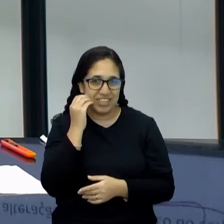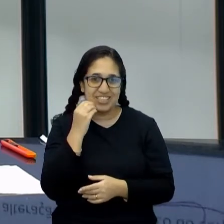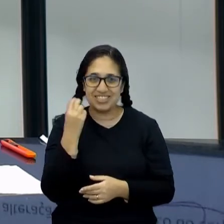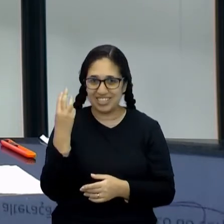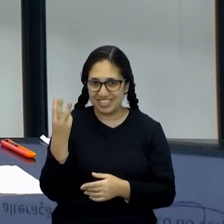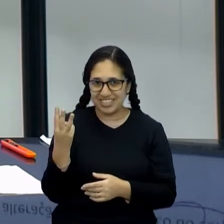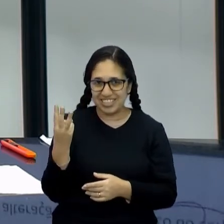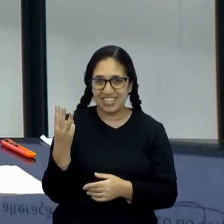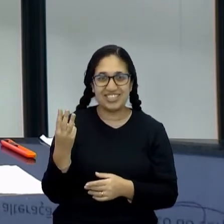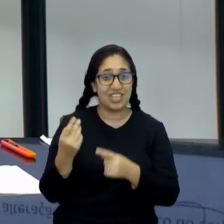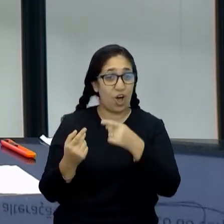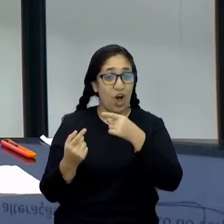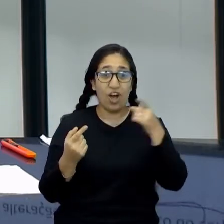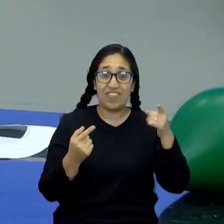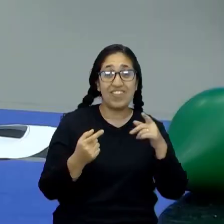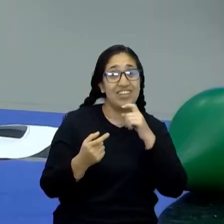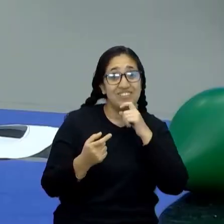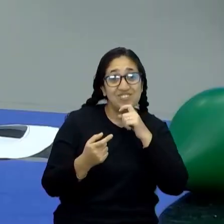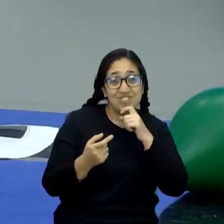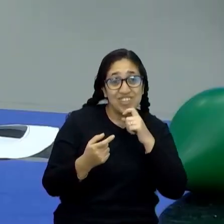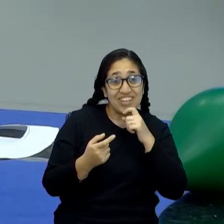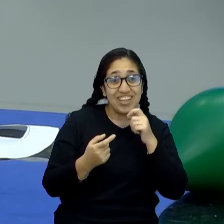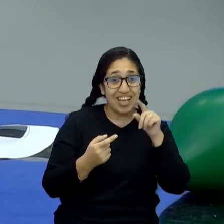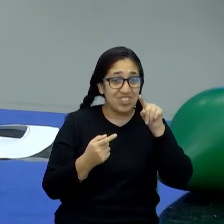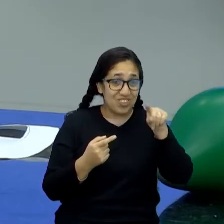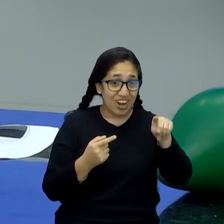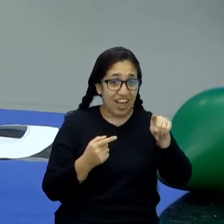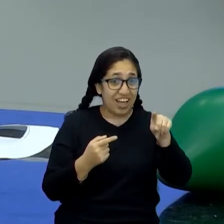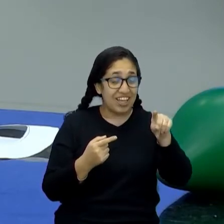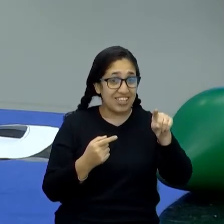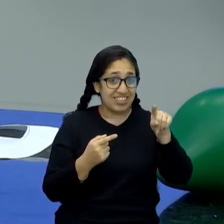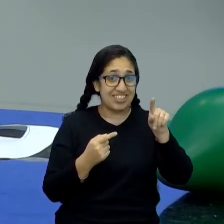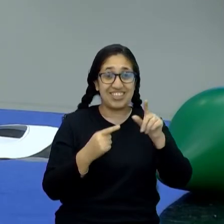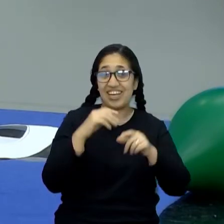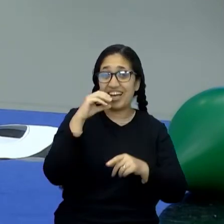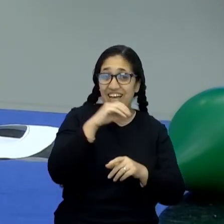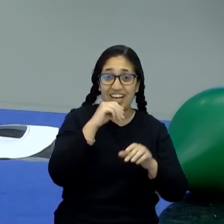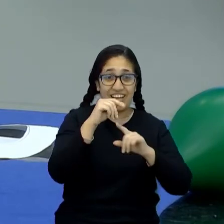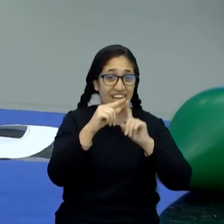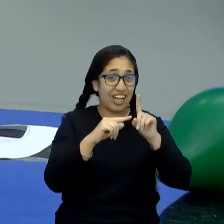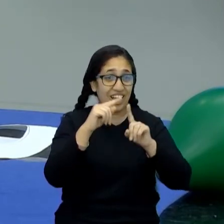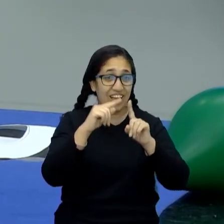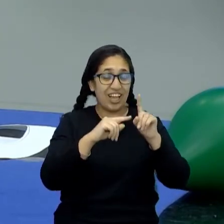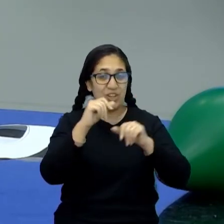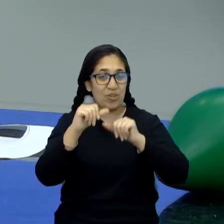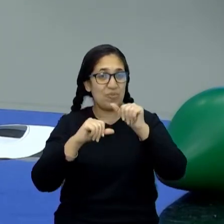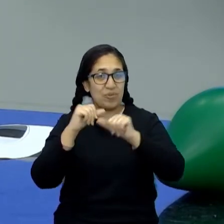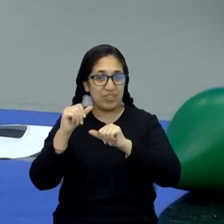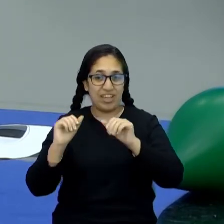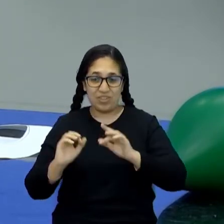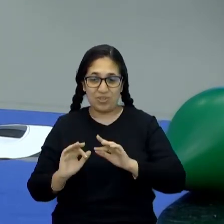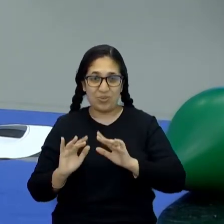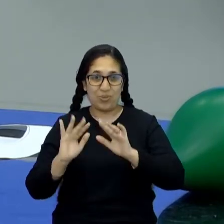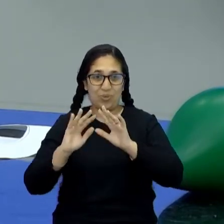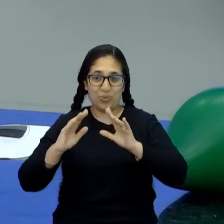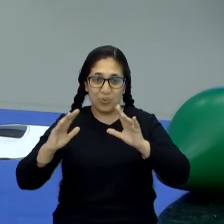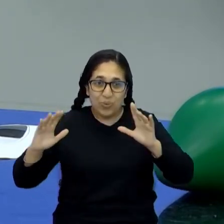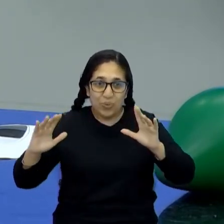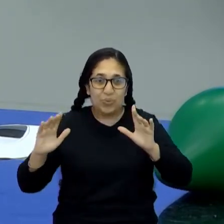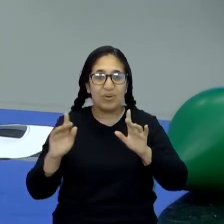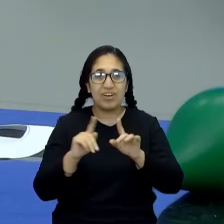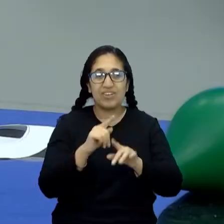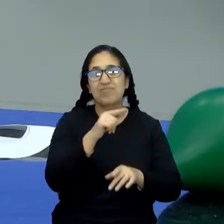mostrar pra vocês. Todos eles relacionados a trocas de calor e a expansão do gás, tanto da água quanto